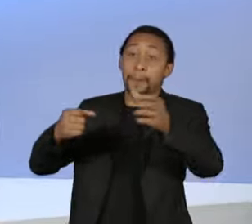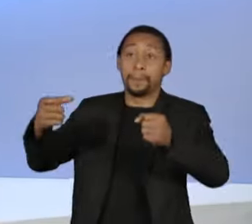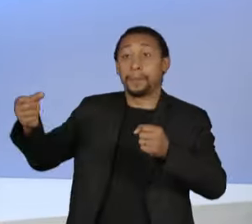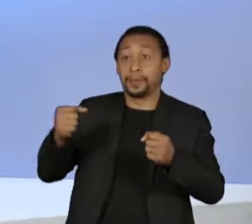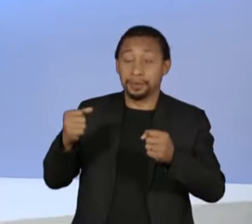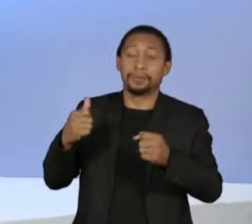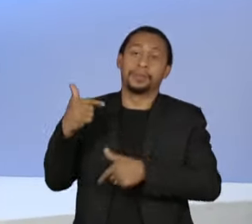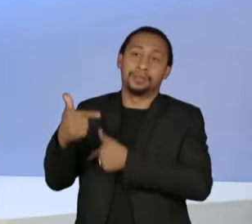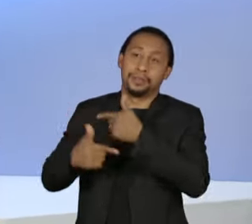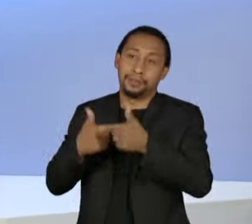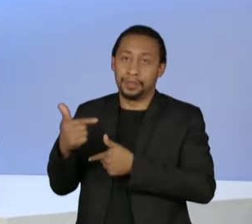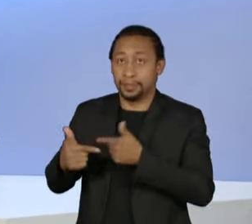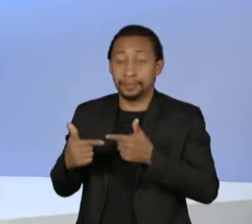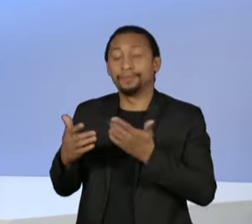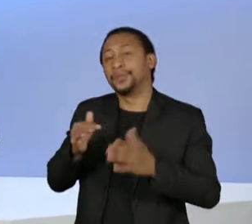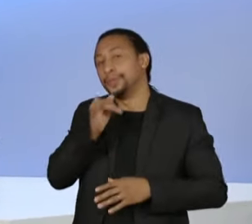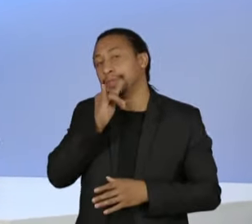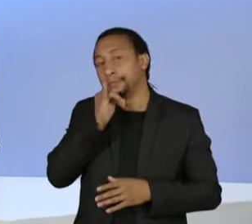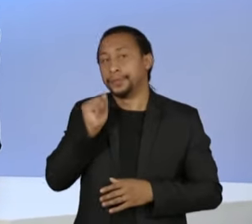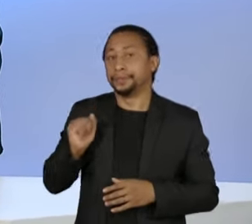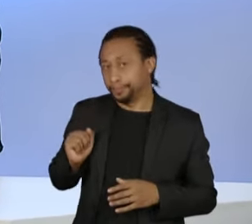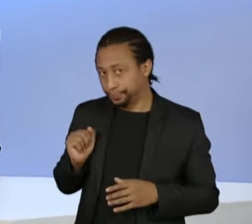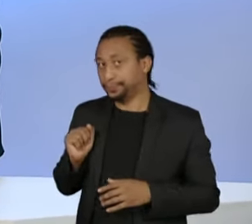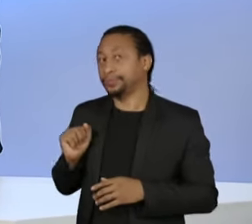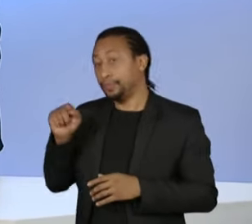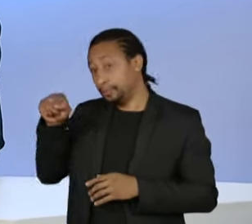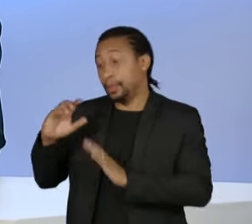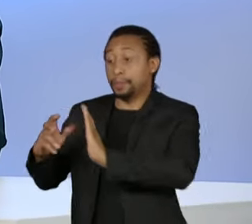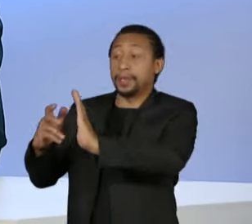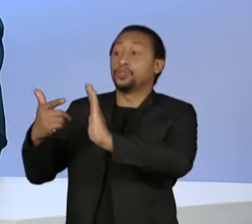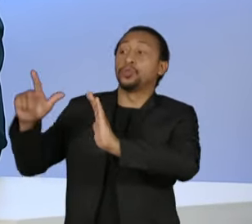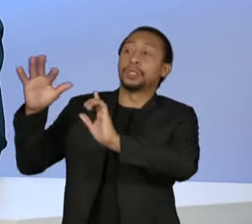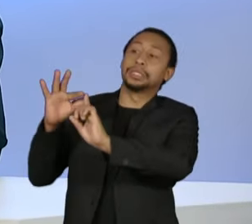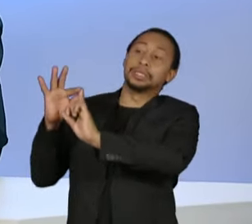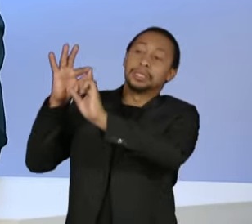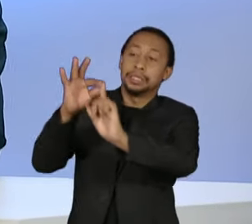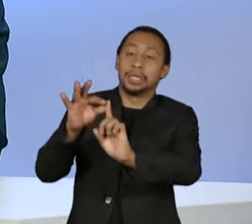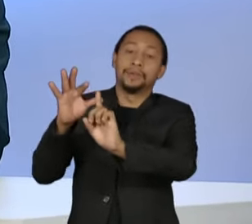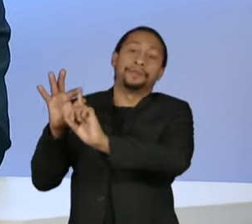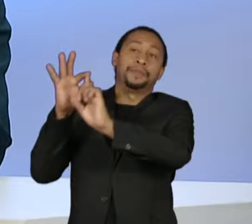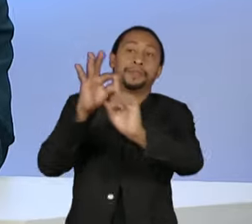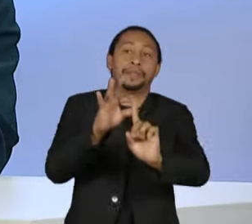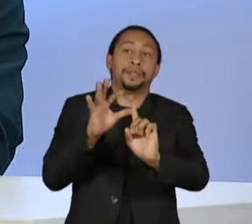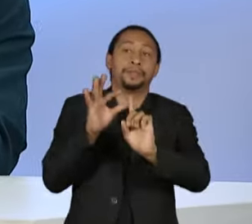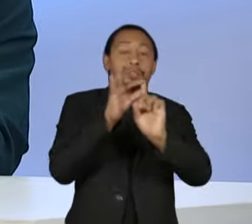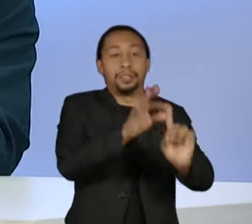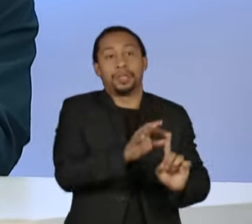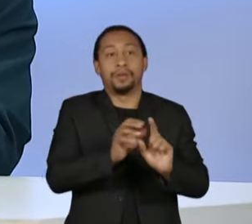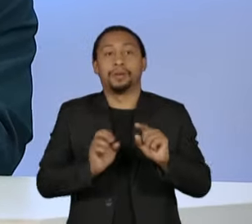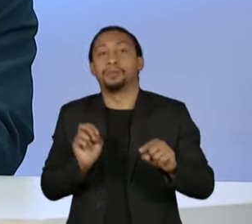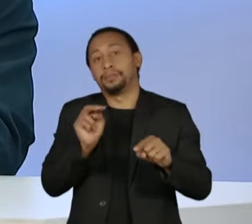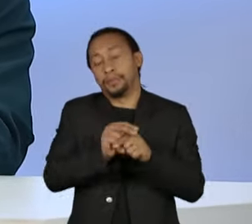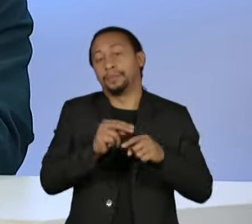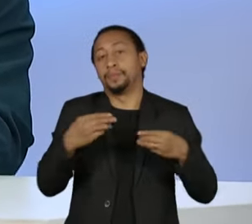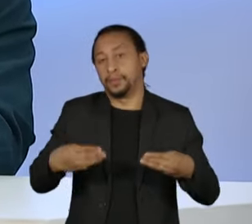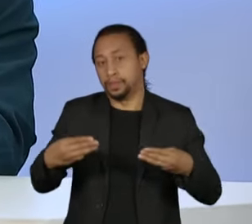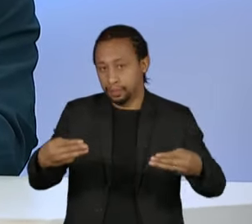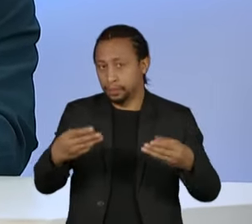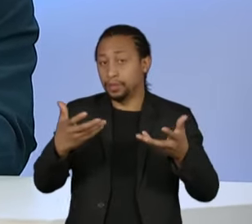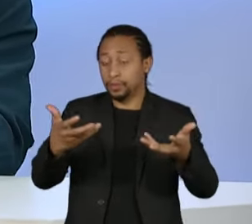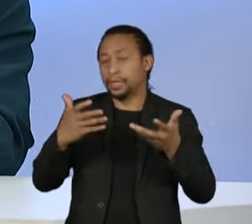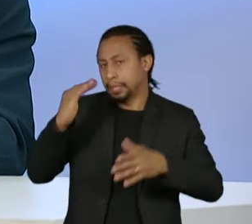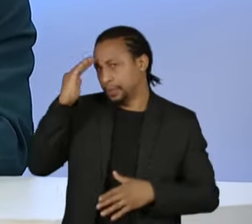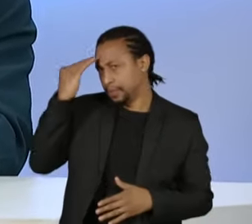partido indicava o ministro e também os titulares dos cargos mais importantes dessa pasta. Quero entender, o senhor não vai dizer nomes, mas então